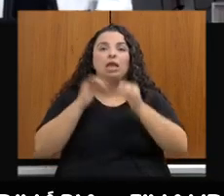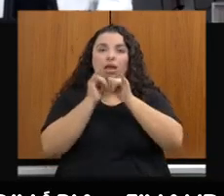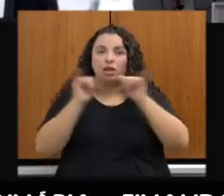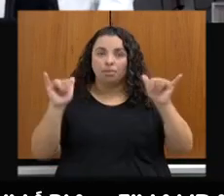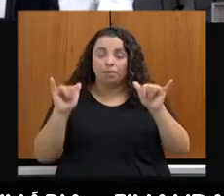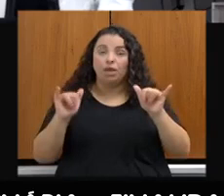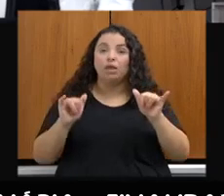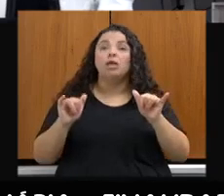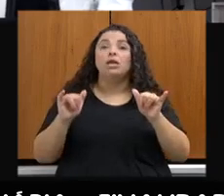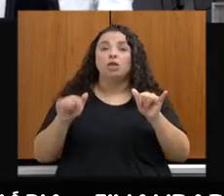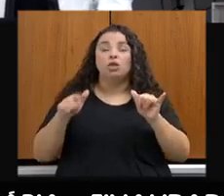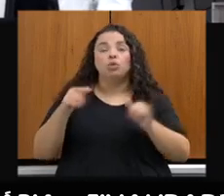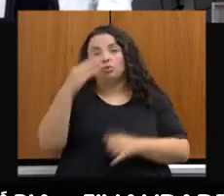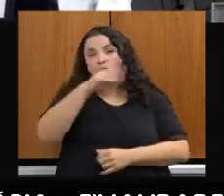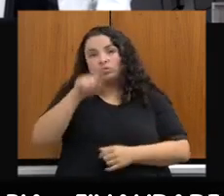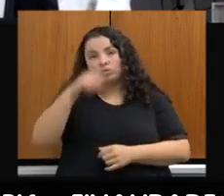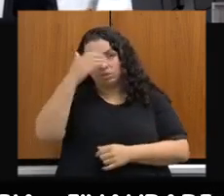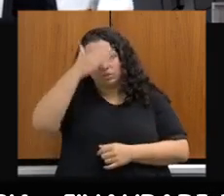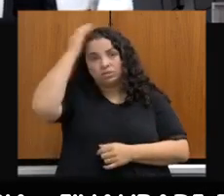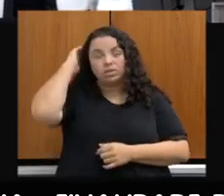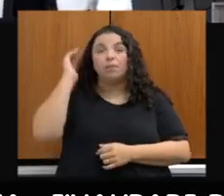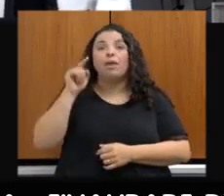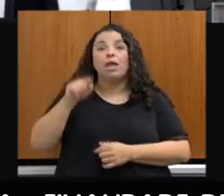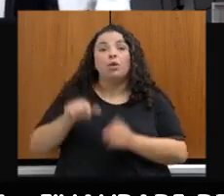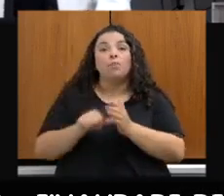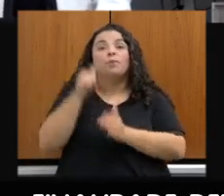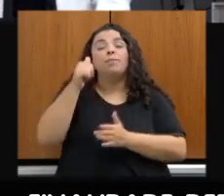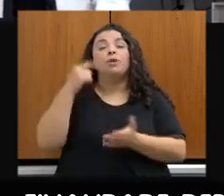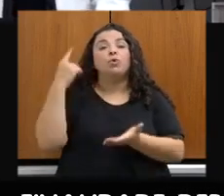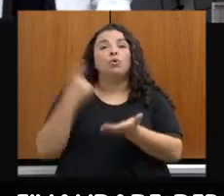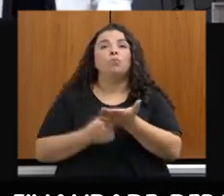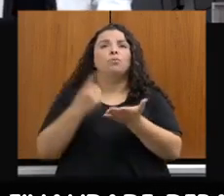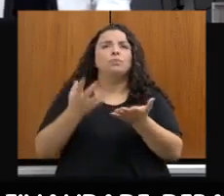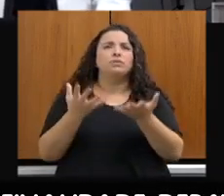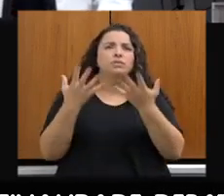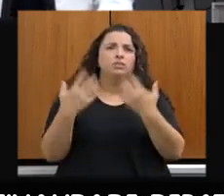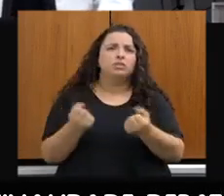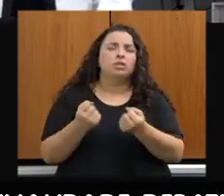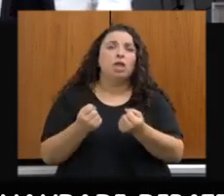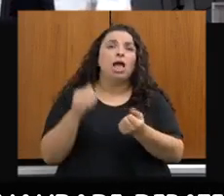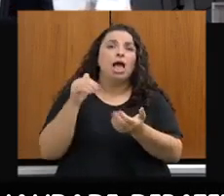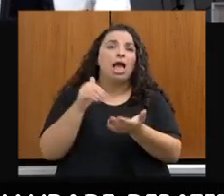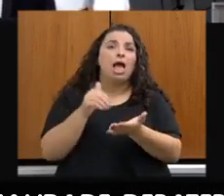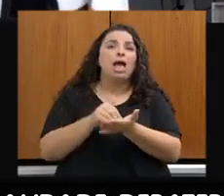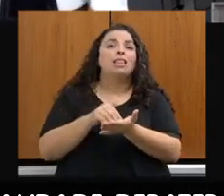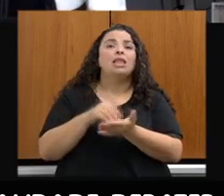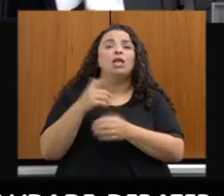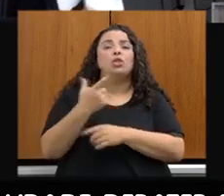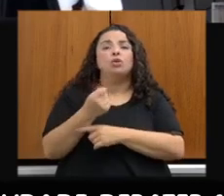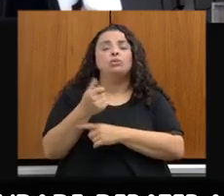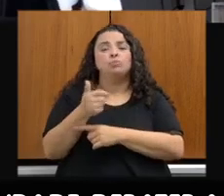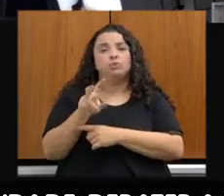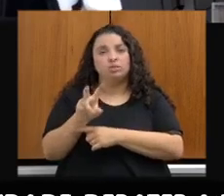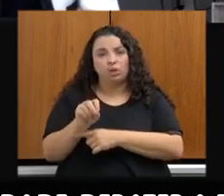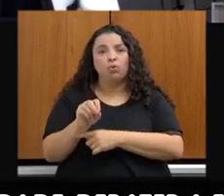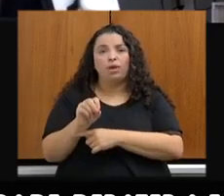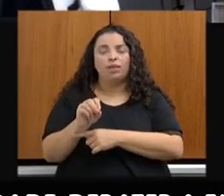estadual a assumir esse compromisso de neutralização até 2050 na América Latina e Caribe.